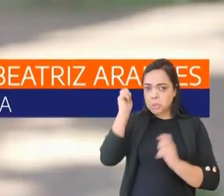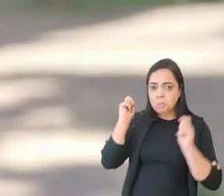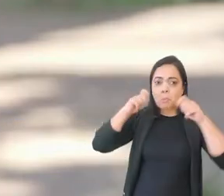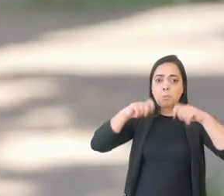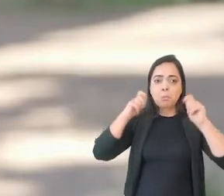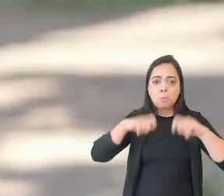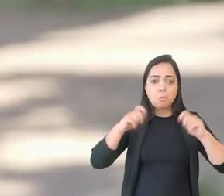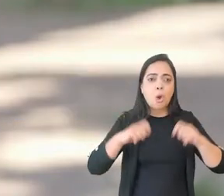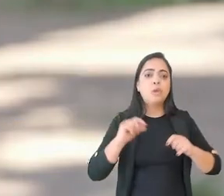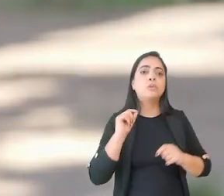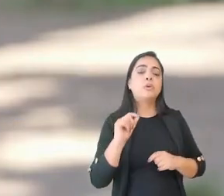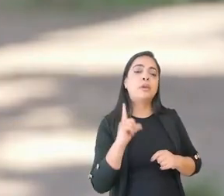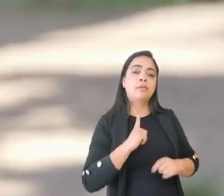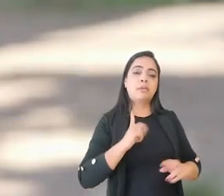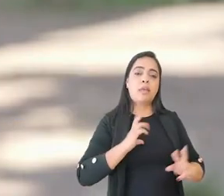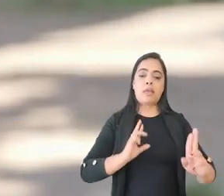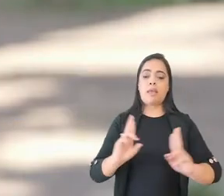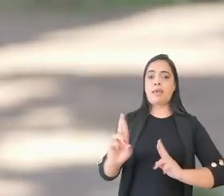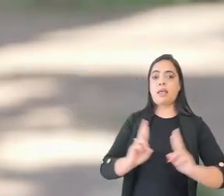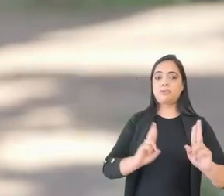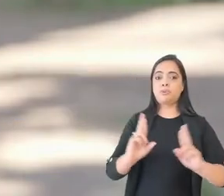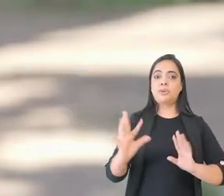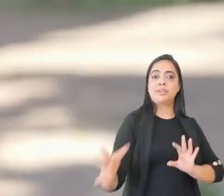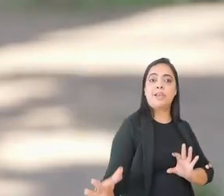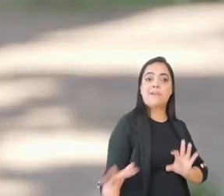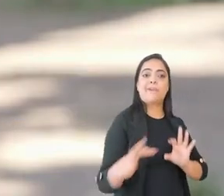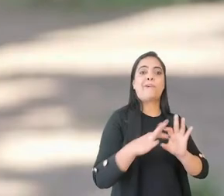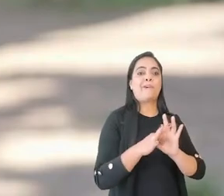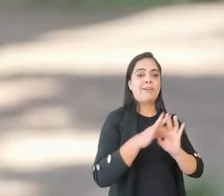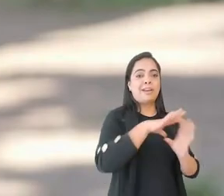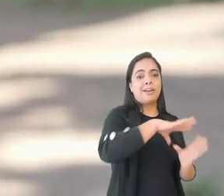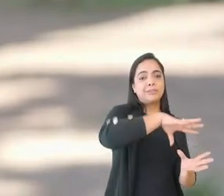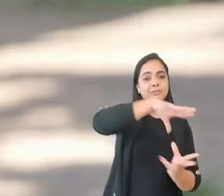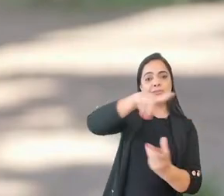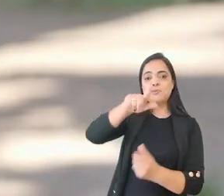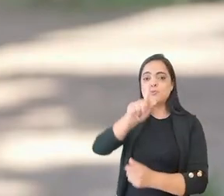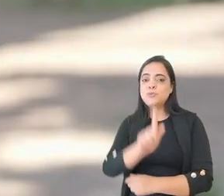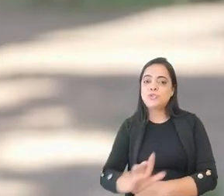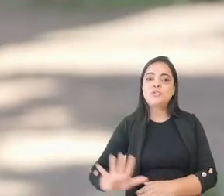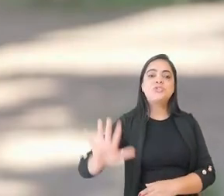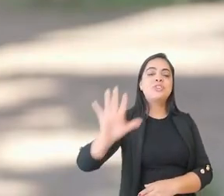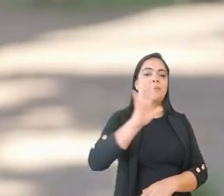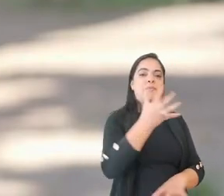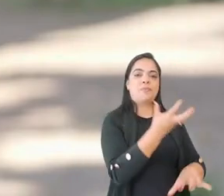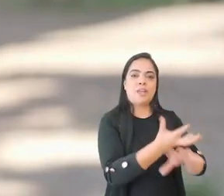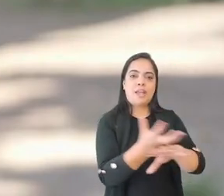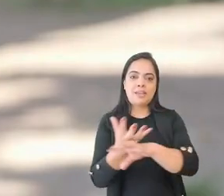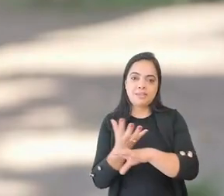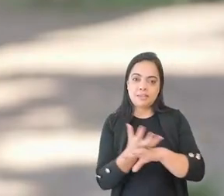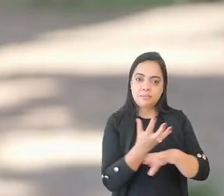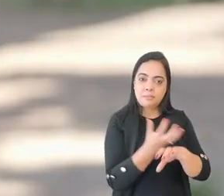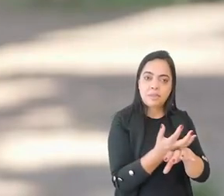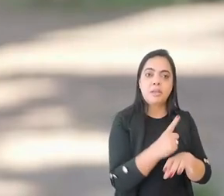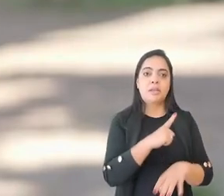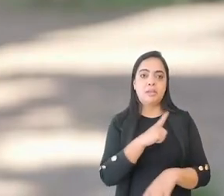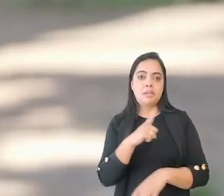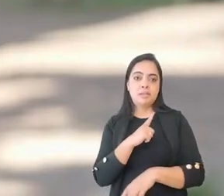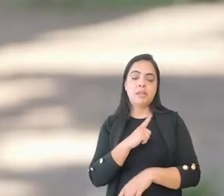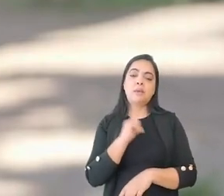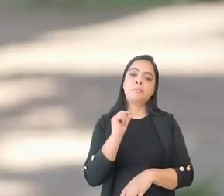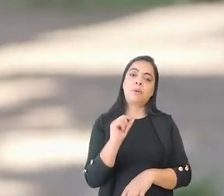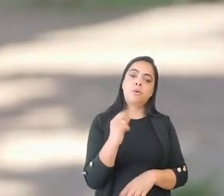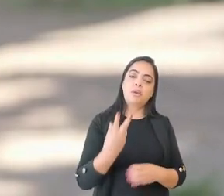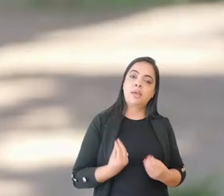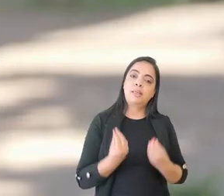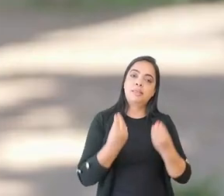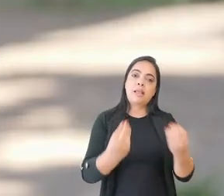são capazes de estabelecer relações e conexões com o mundo à nossa volta. As disciplinas, elas estão orientadas para